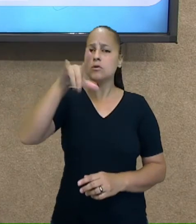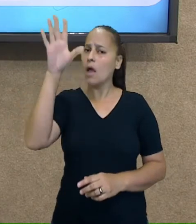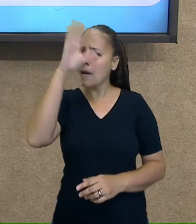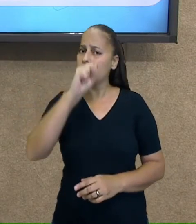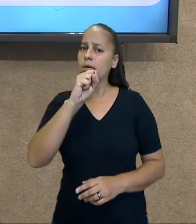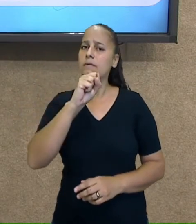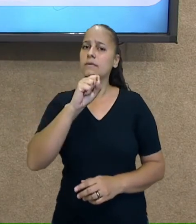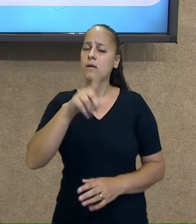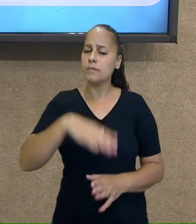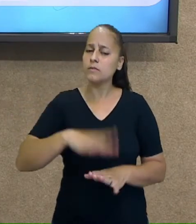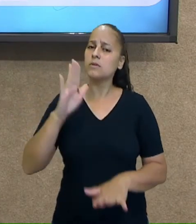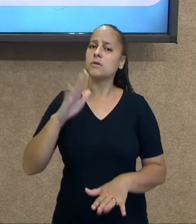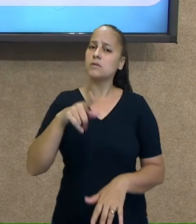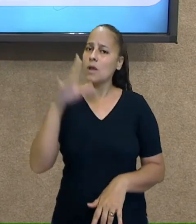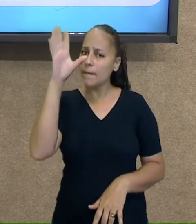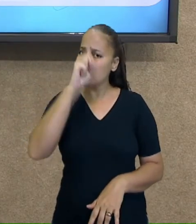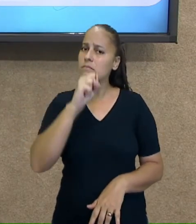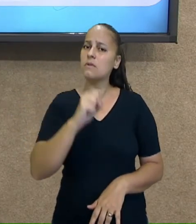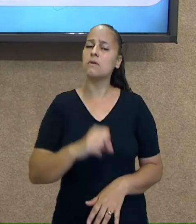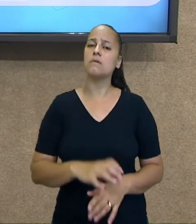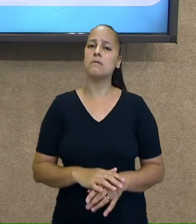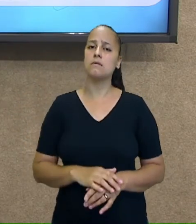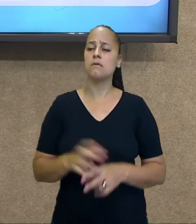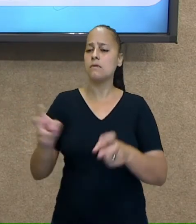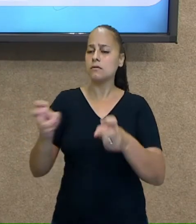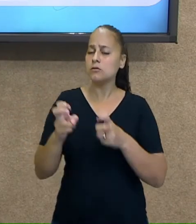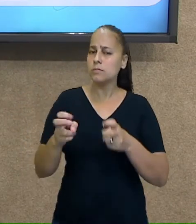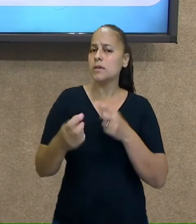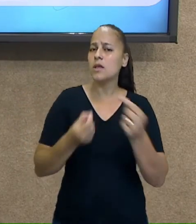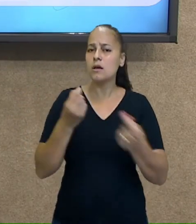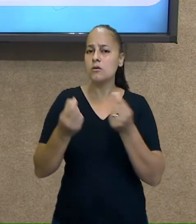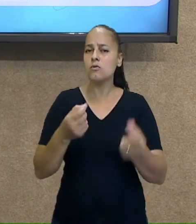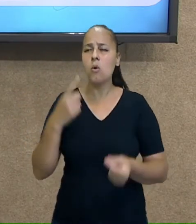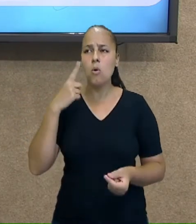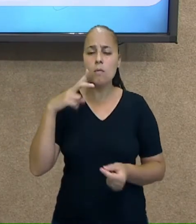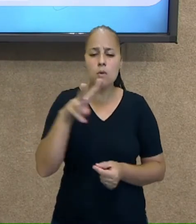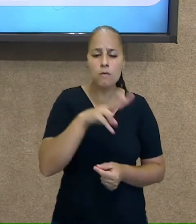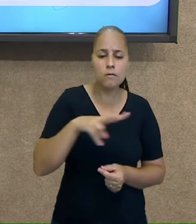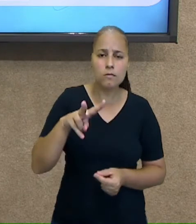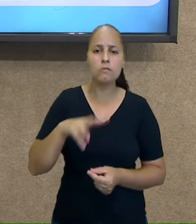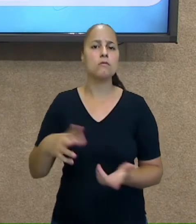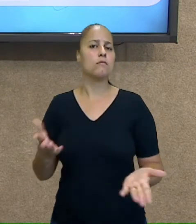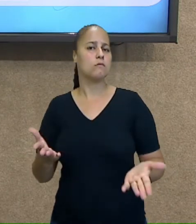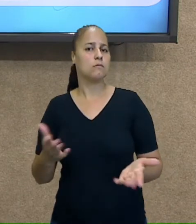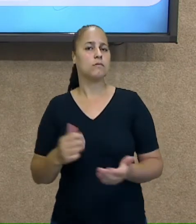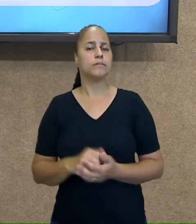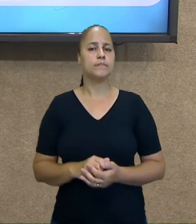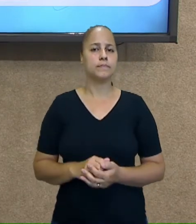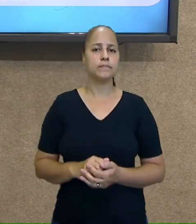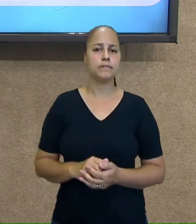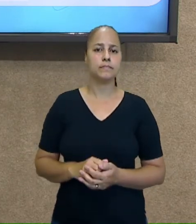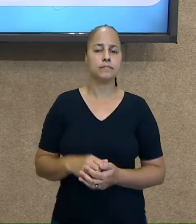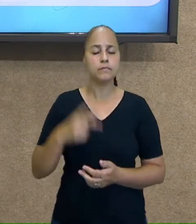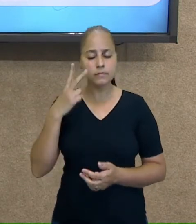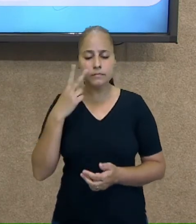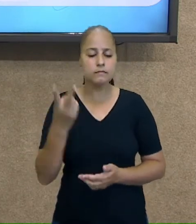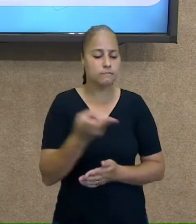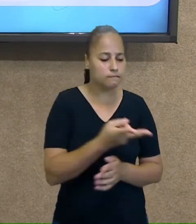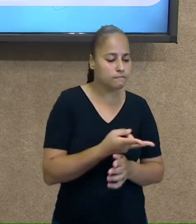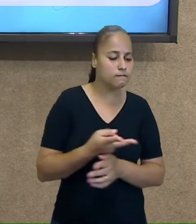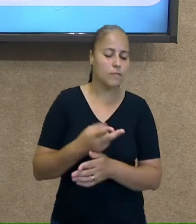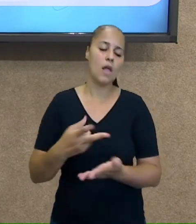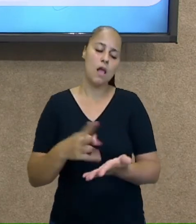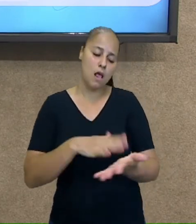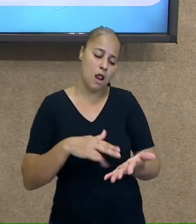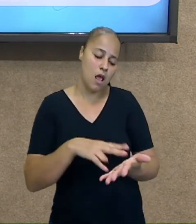vocês vão ter. E vai despertar em vocês o interesse, até pelas descobertas, pela